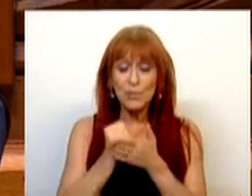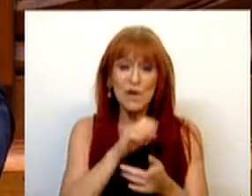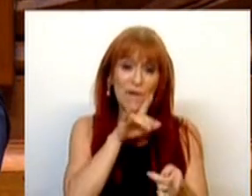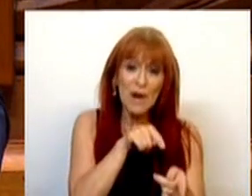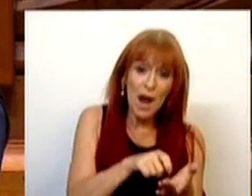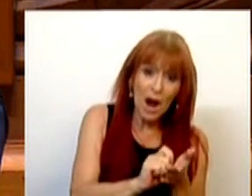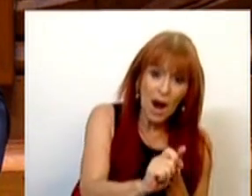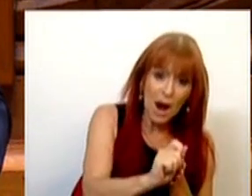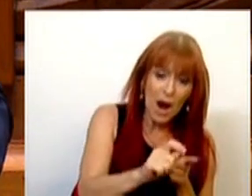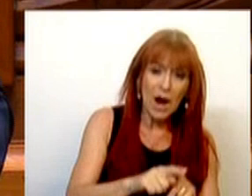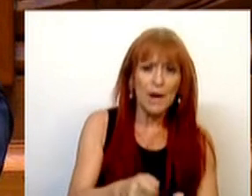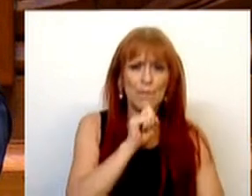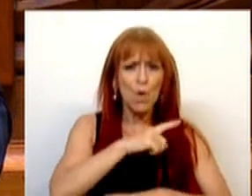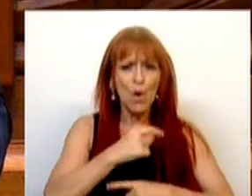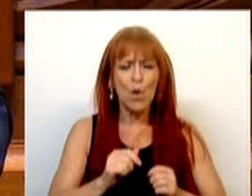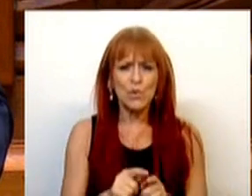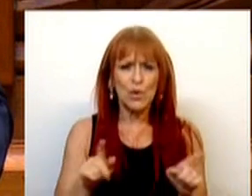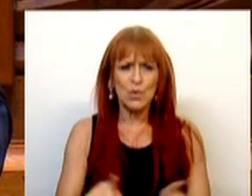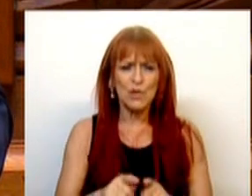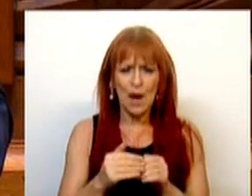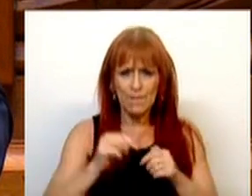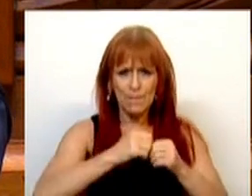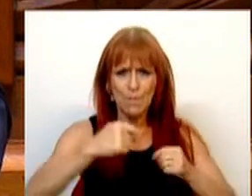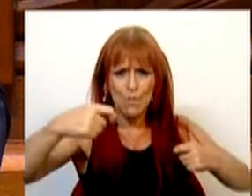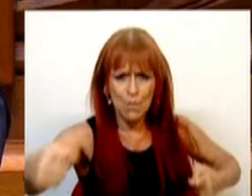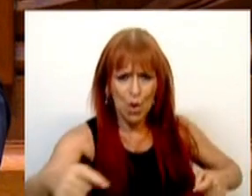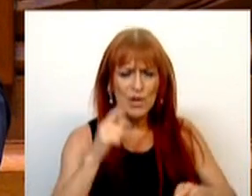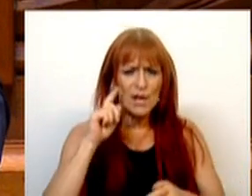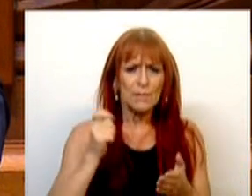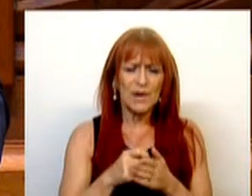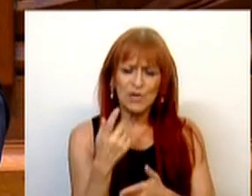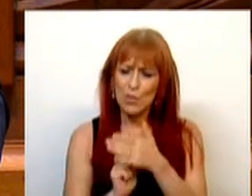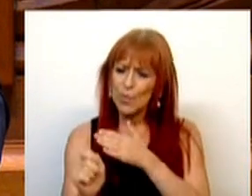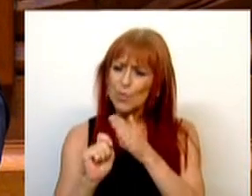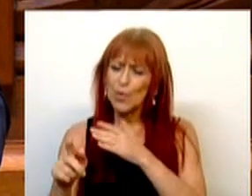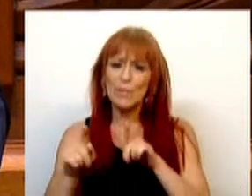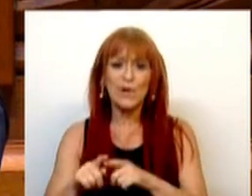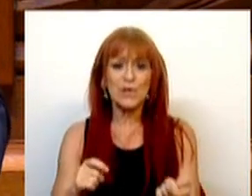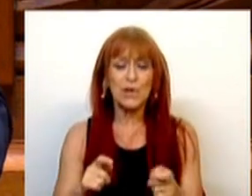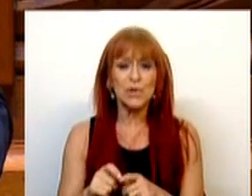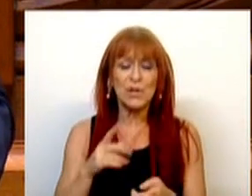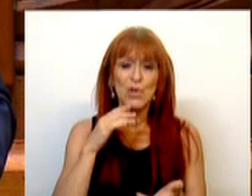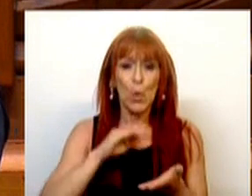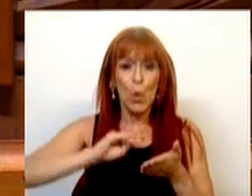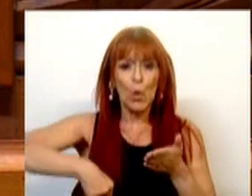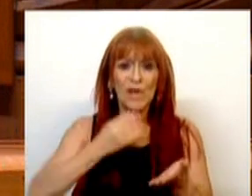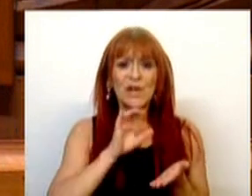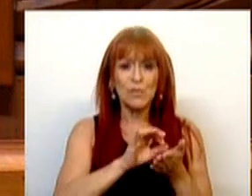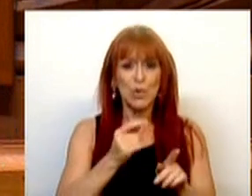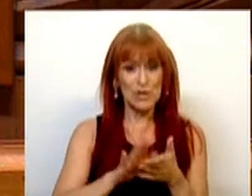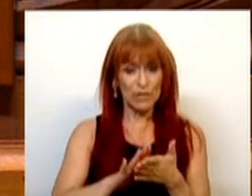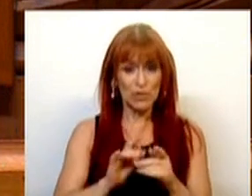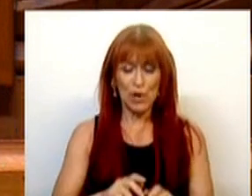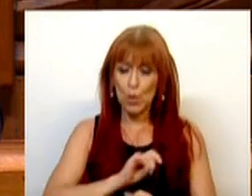pelas famílias, com a possibilidade de alargamento dos prazos de amortização dos contratos de crédito em vigor, com um conjunto de regras de